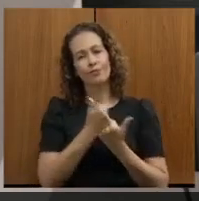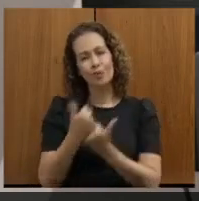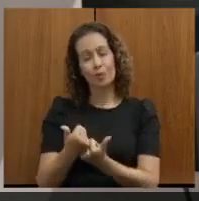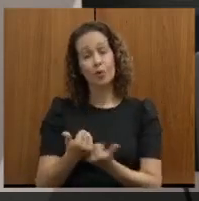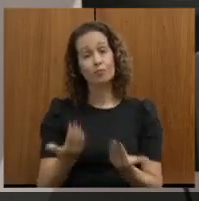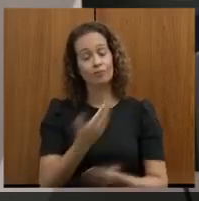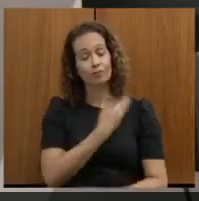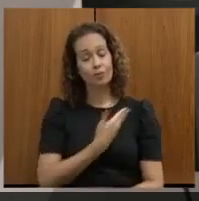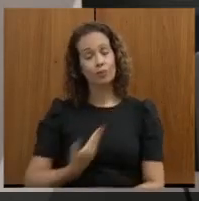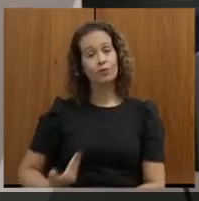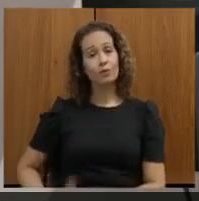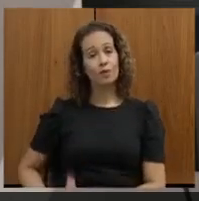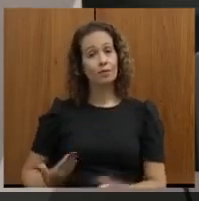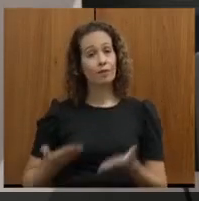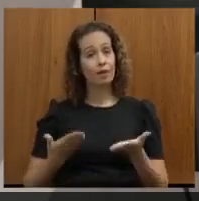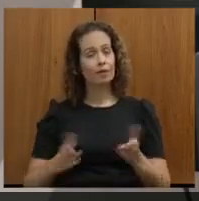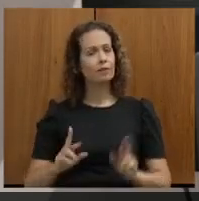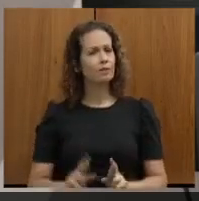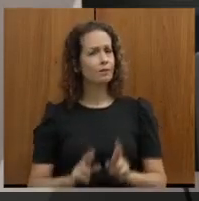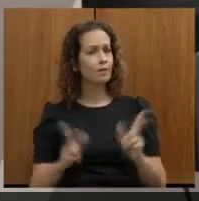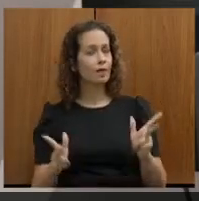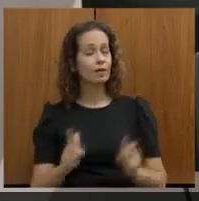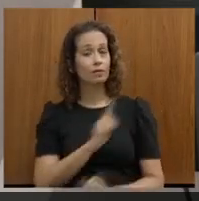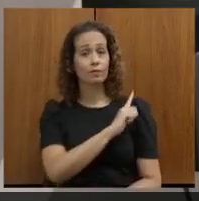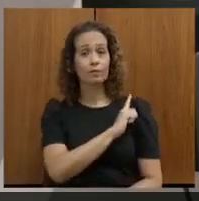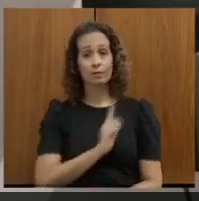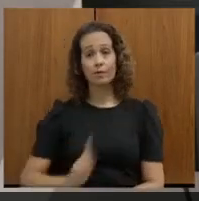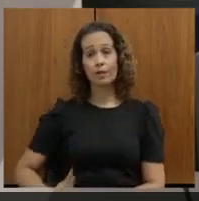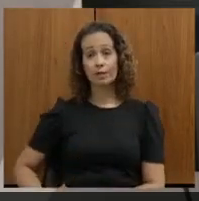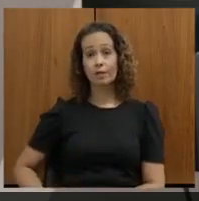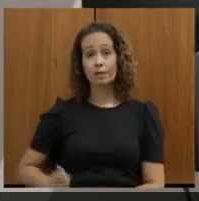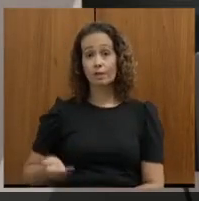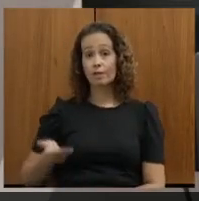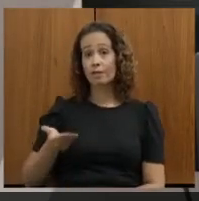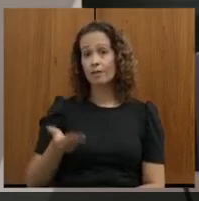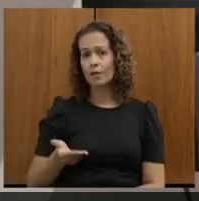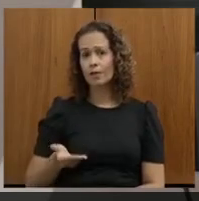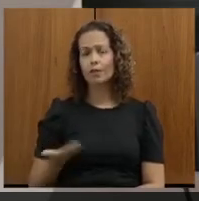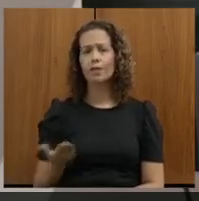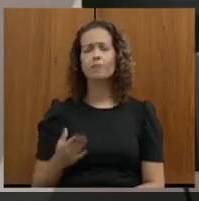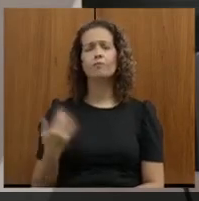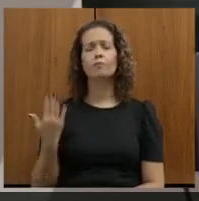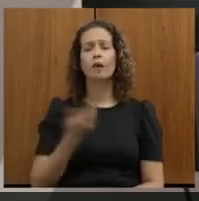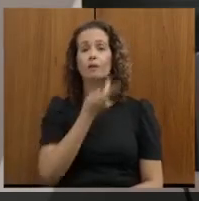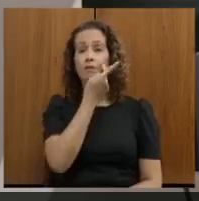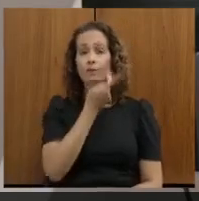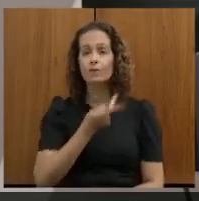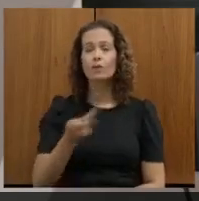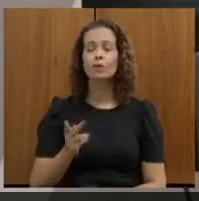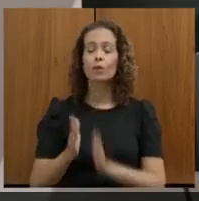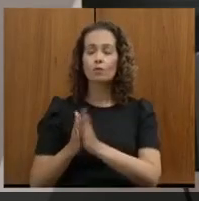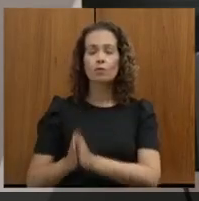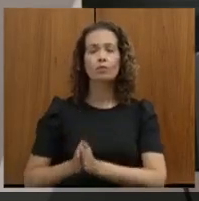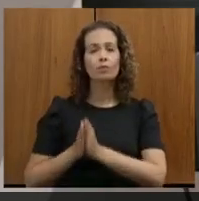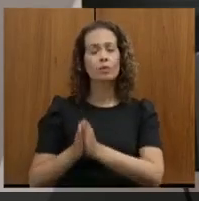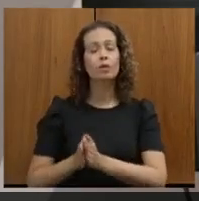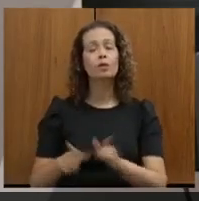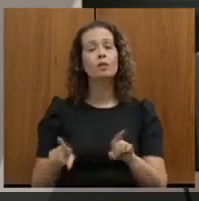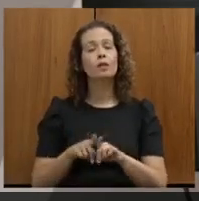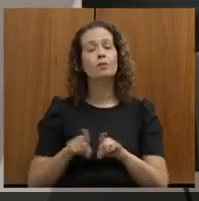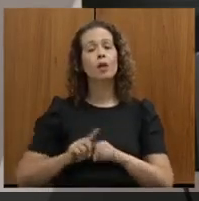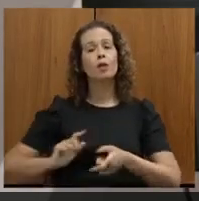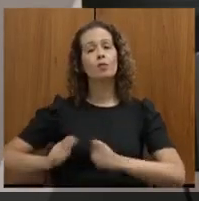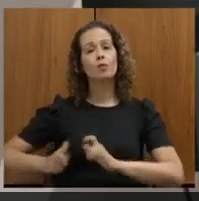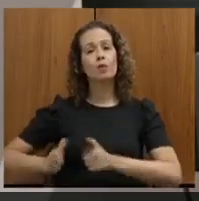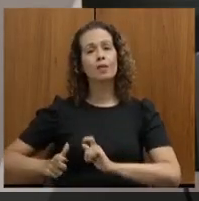governo, que é um governo diferente. O governador é o governador que mais rodou o Vale do Jequitonha e o Vale do Mucuri, que